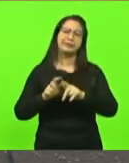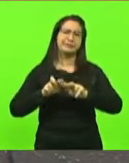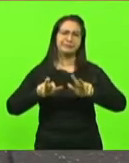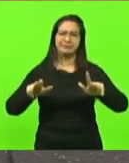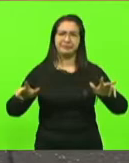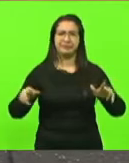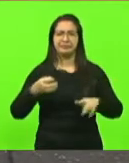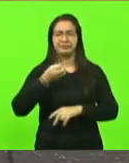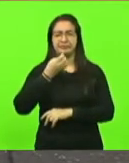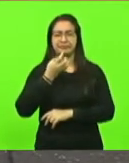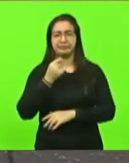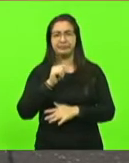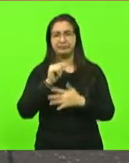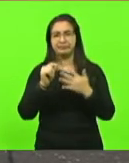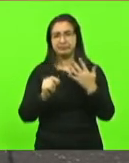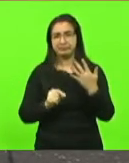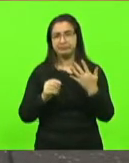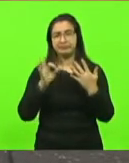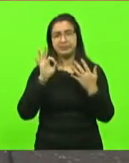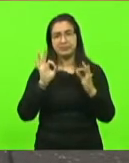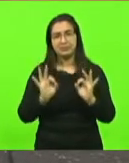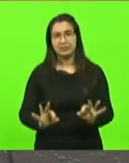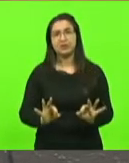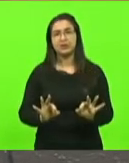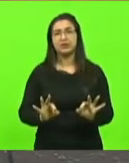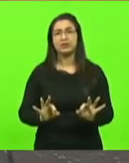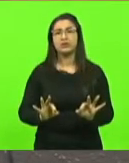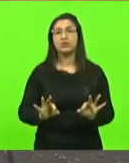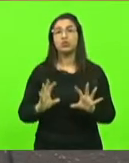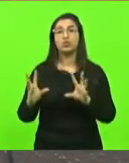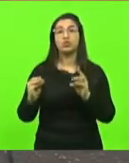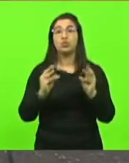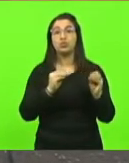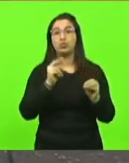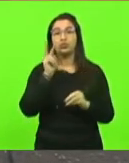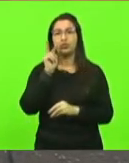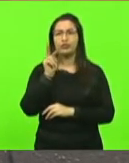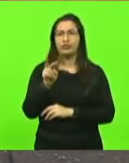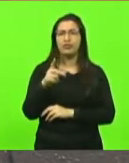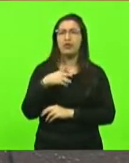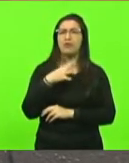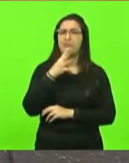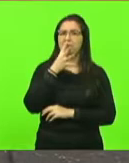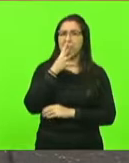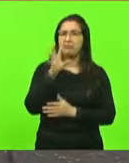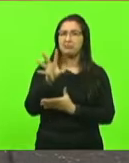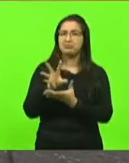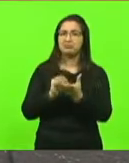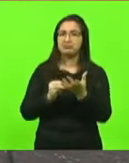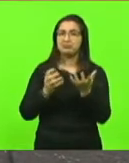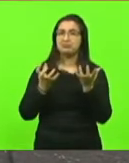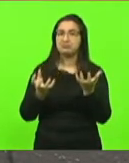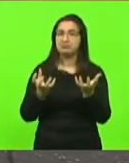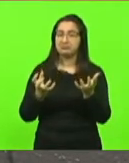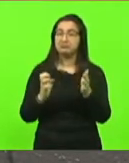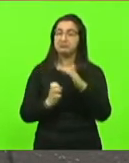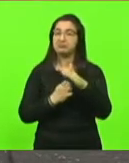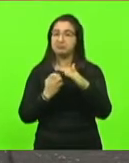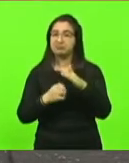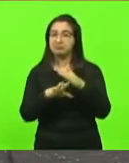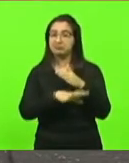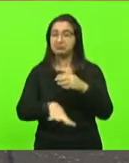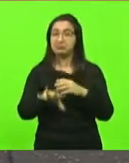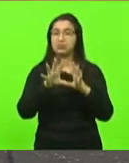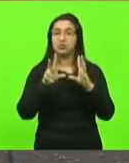que certamente serve de exemplo para a classe empresarial e para todos os